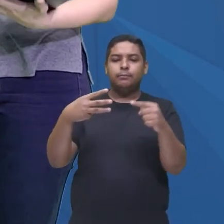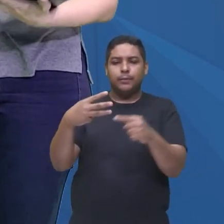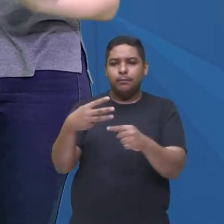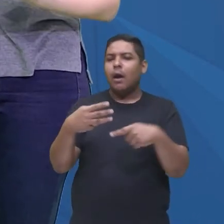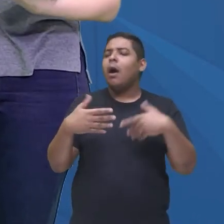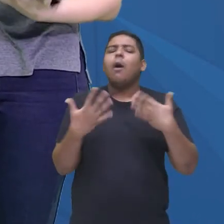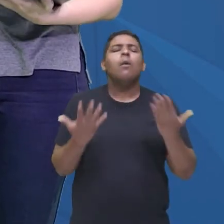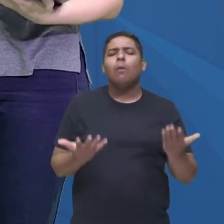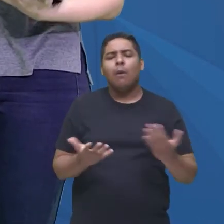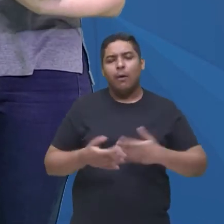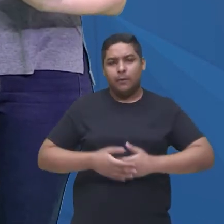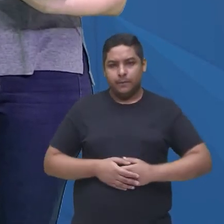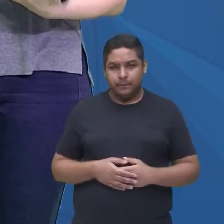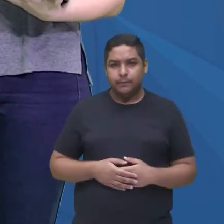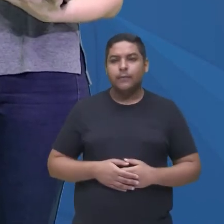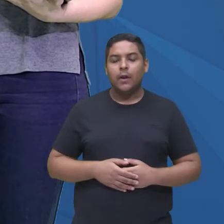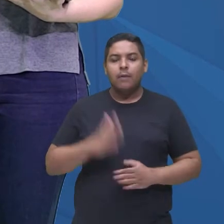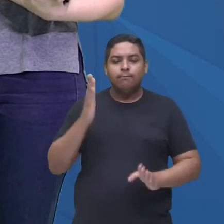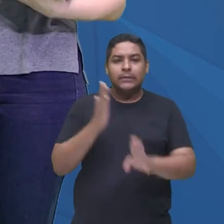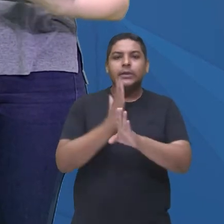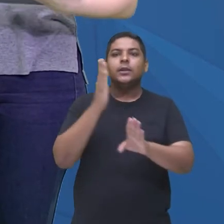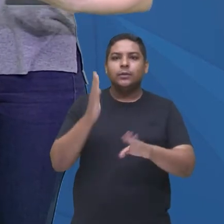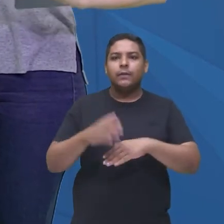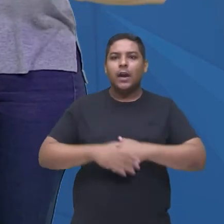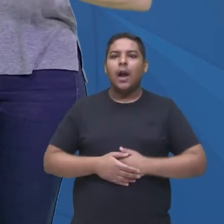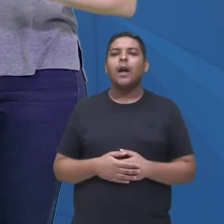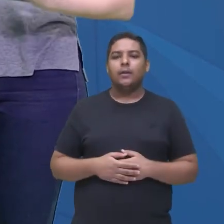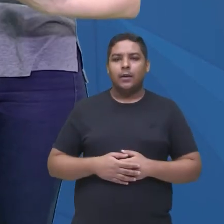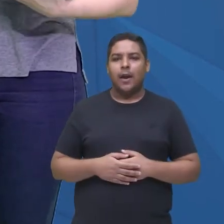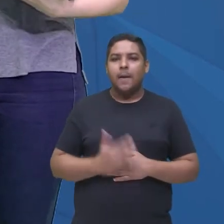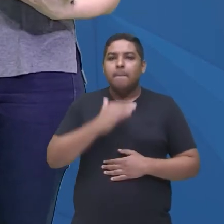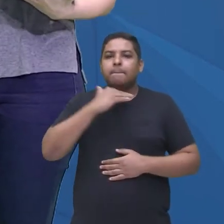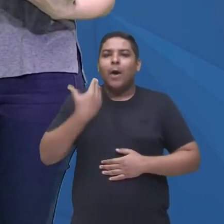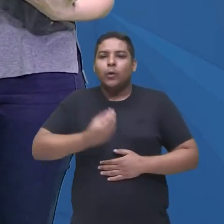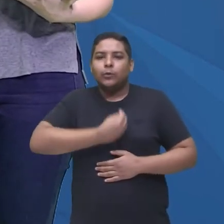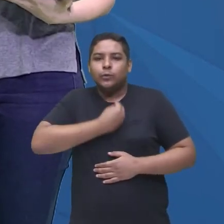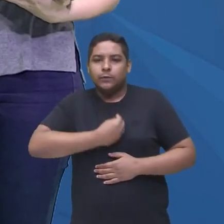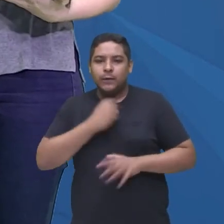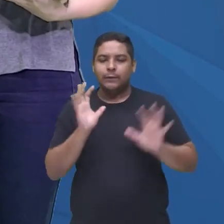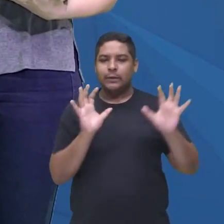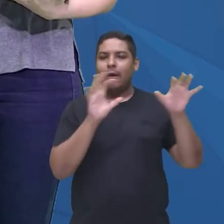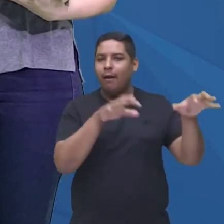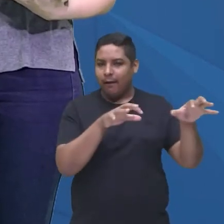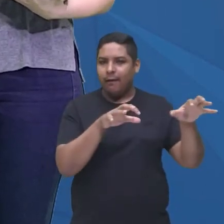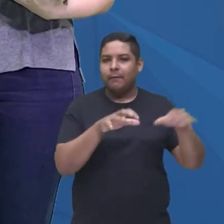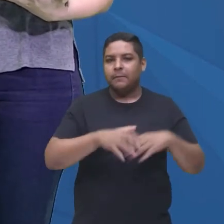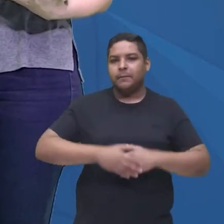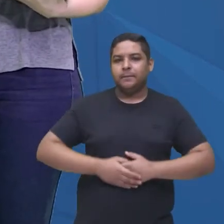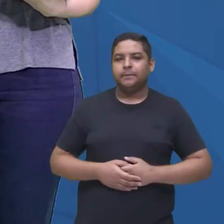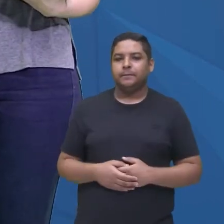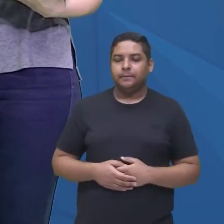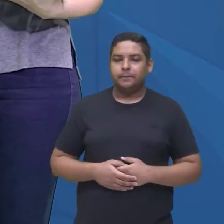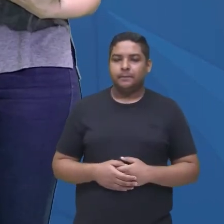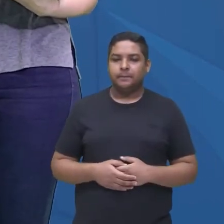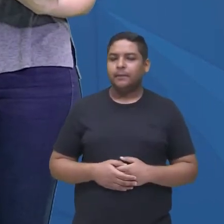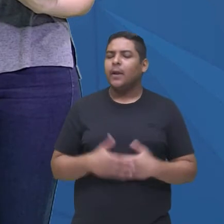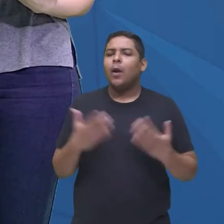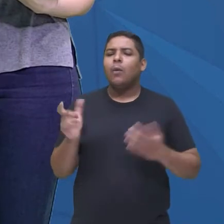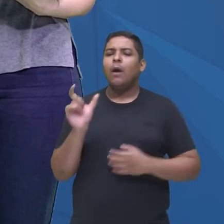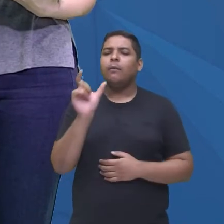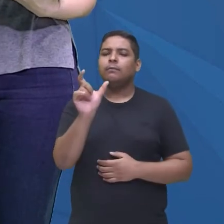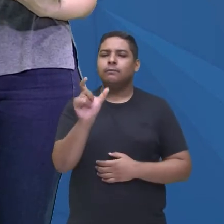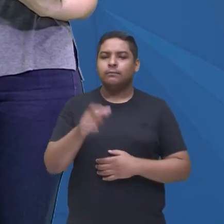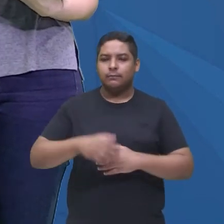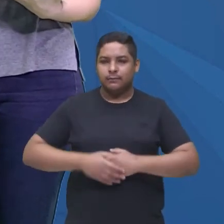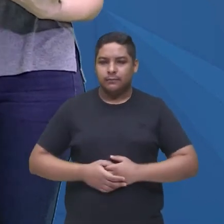vivos, que já estão ali, se decompondo, atrás de comer carne humana, então, quem é, qual é o termo, responde